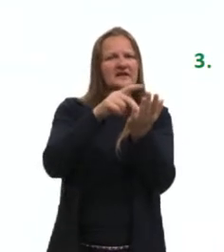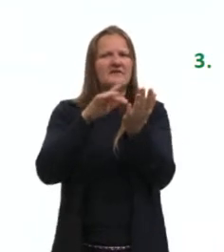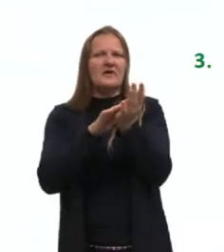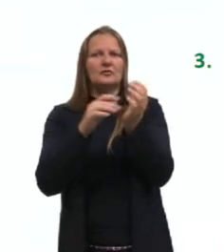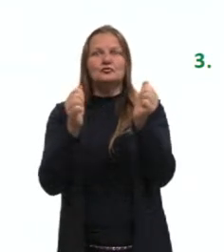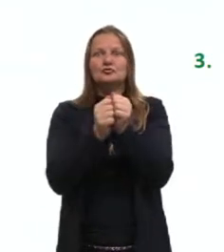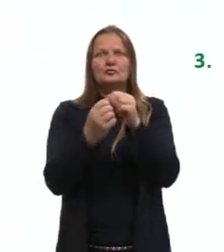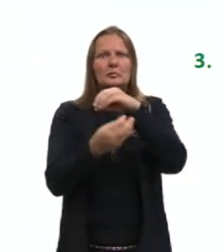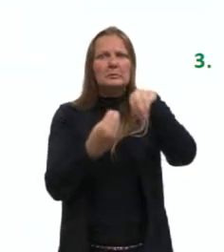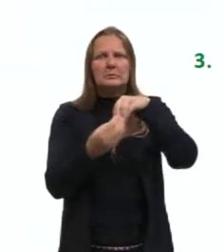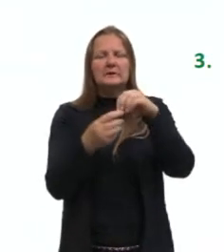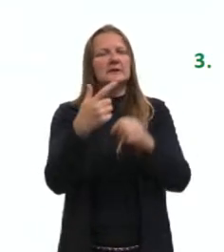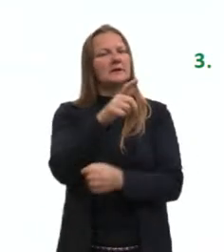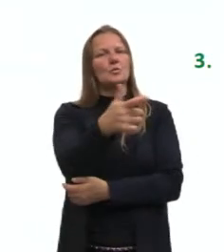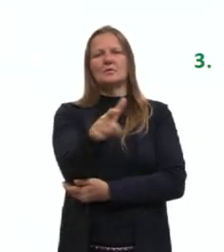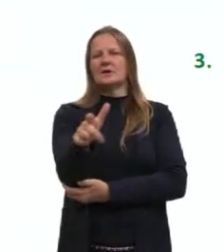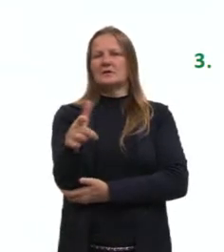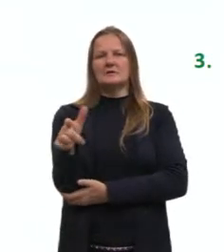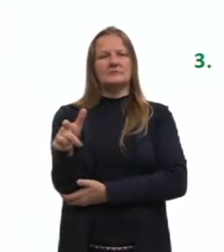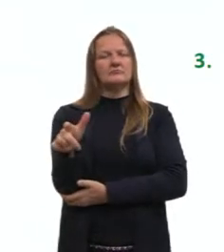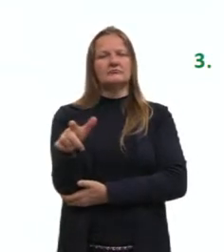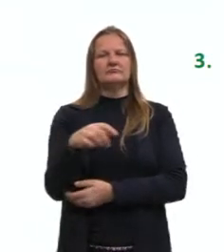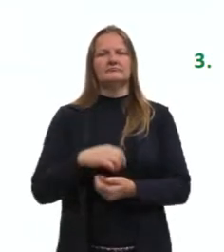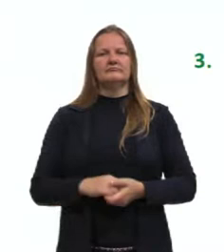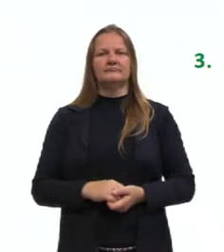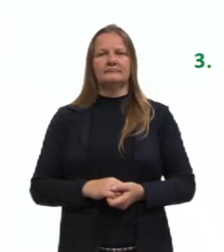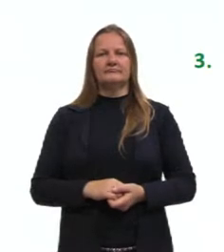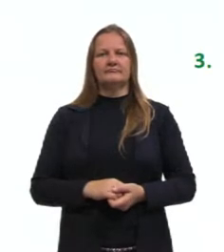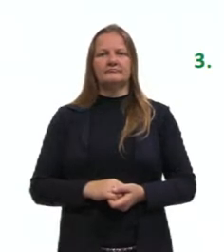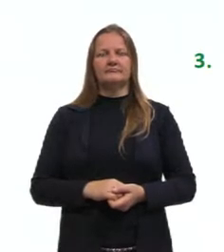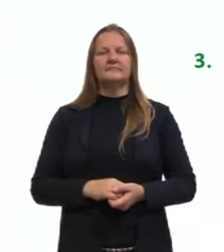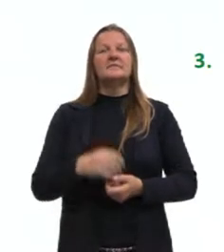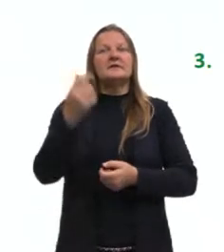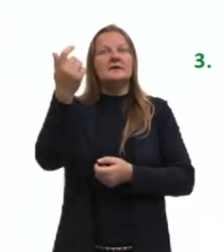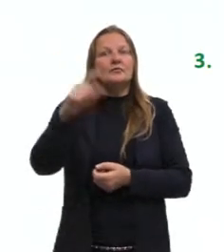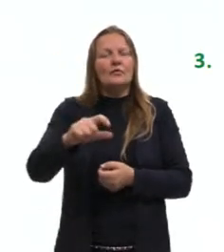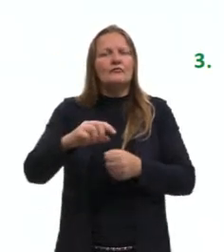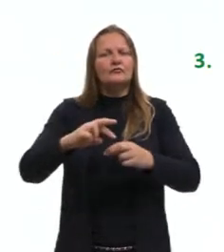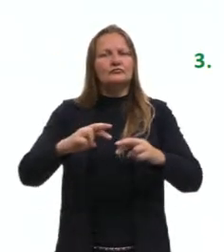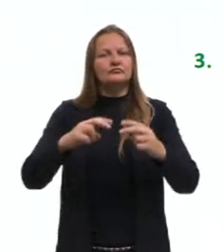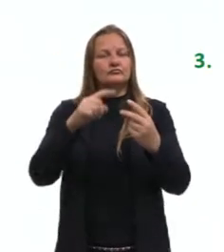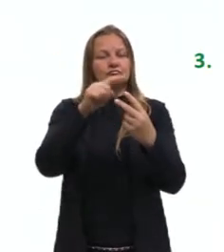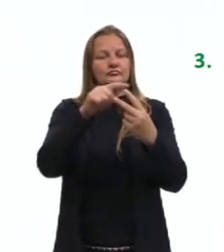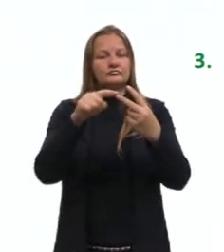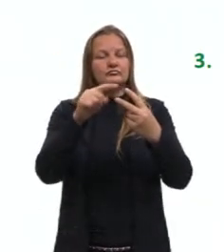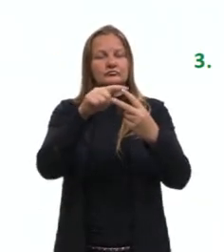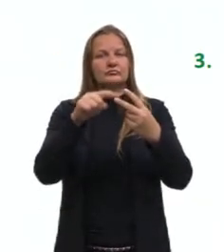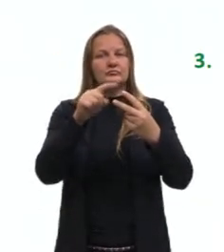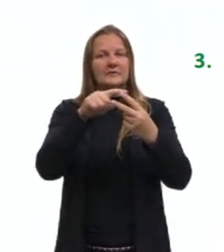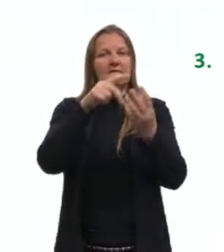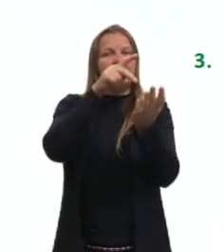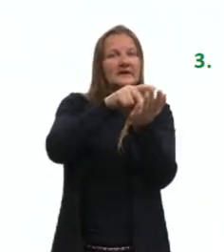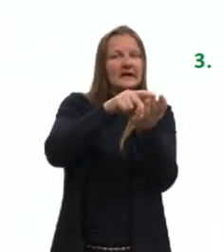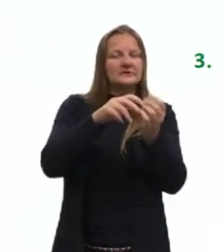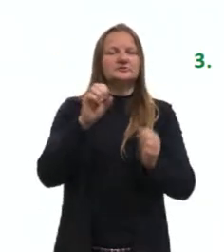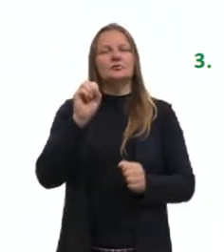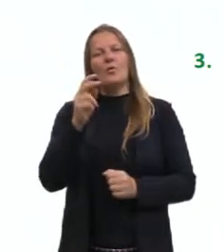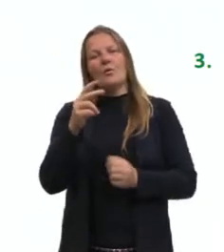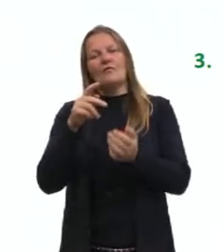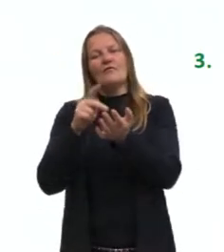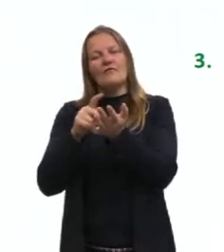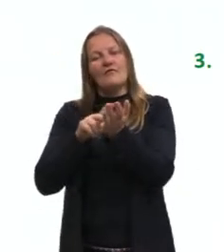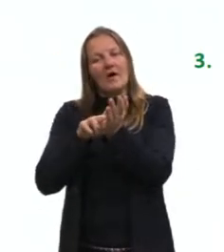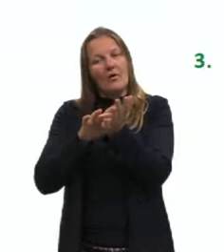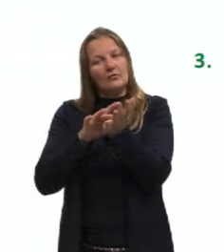falsa, sob uma mesma condição. Novamente, reforçando os dois anteriores, né, a sentença é